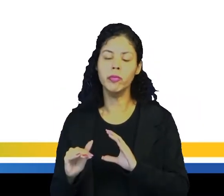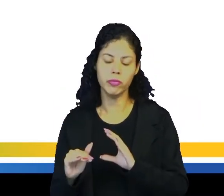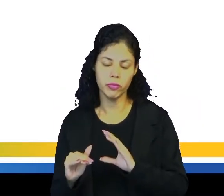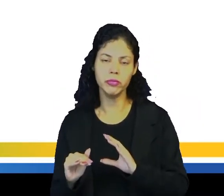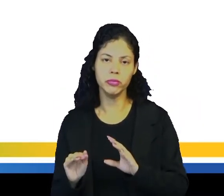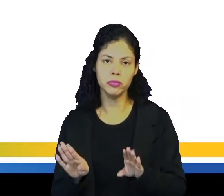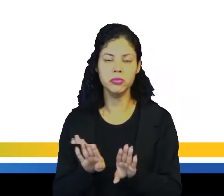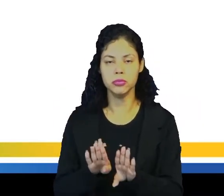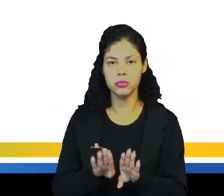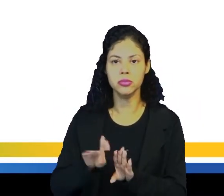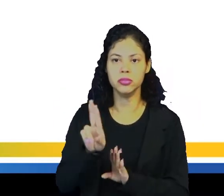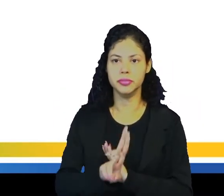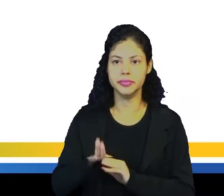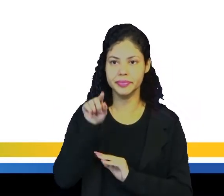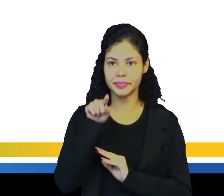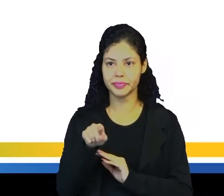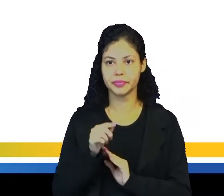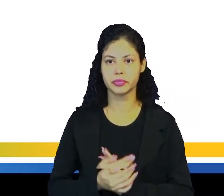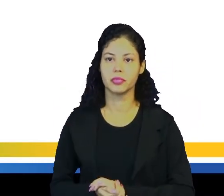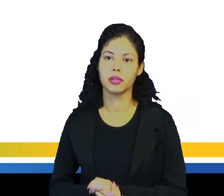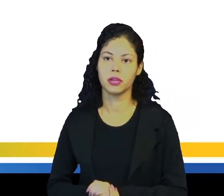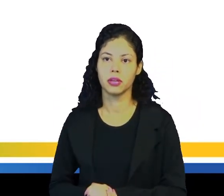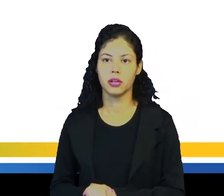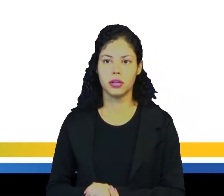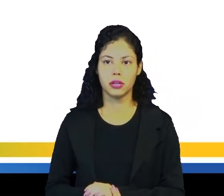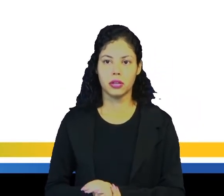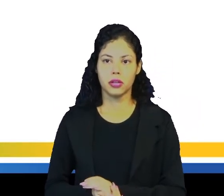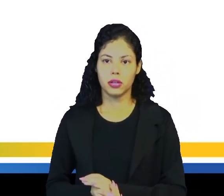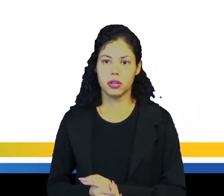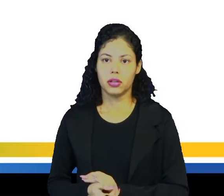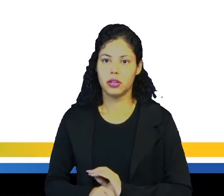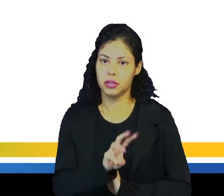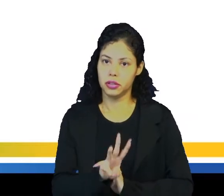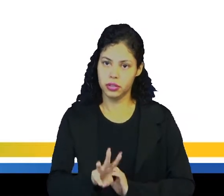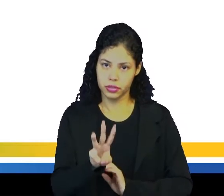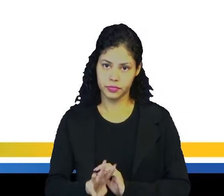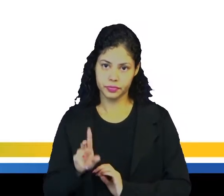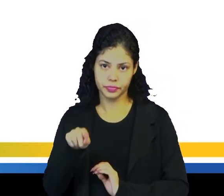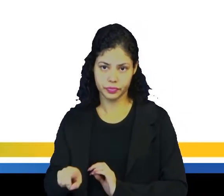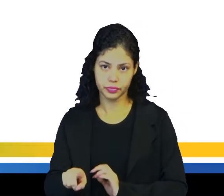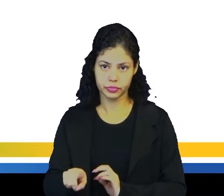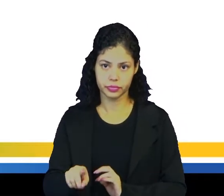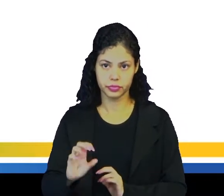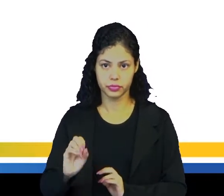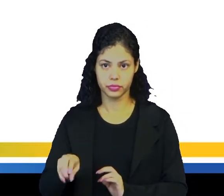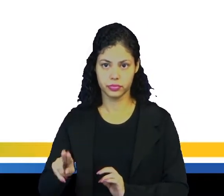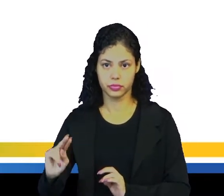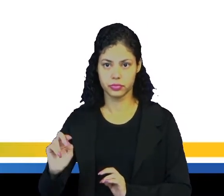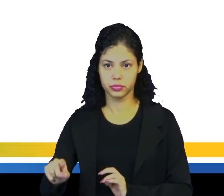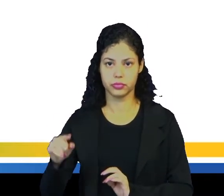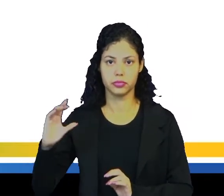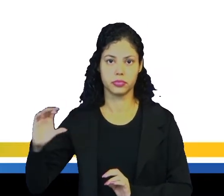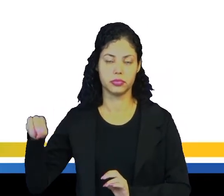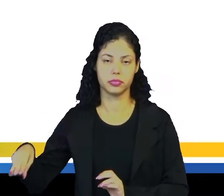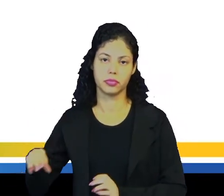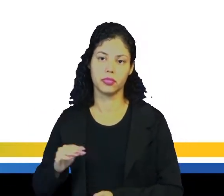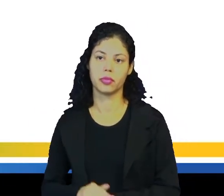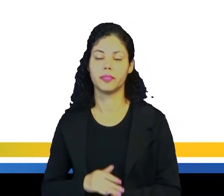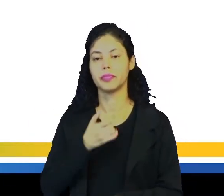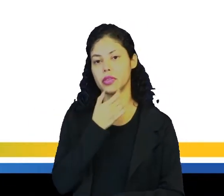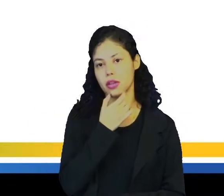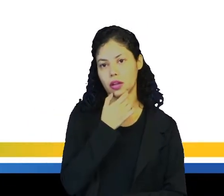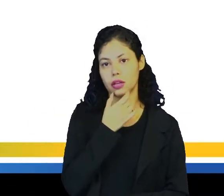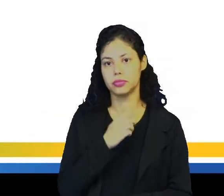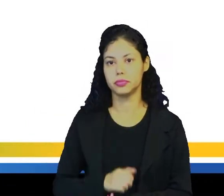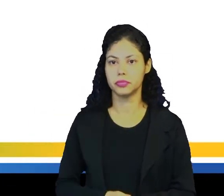utilizamos esse ponto, ok? No caso ali, né, www.alp.com, no caso em